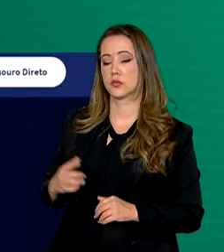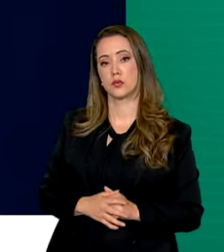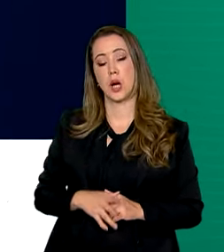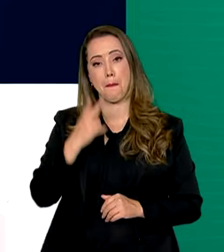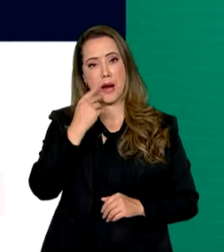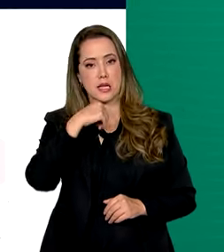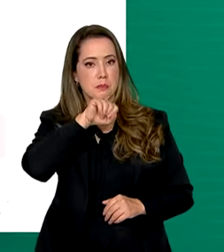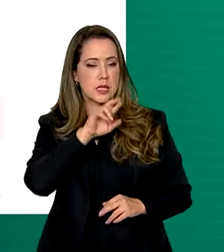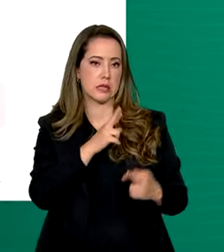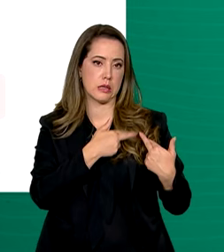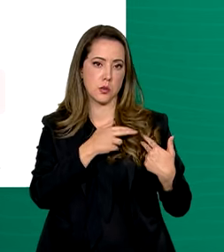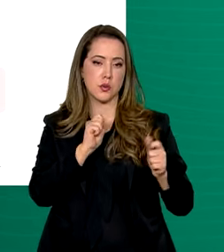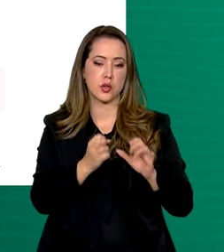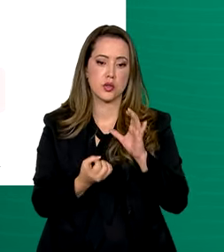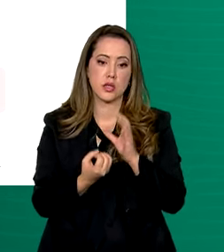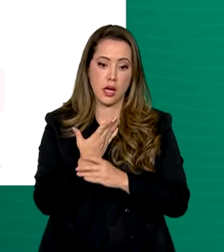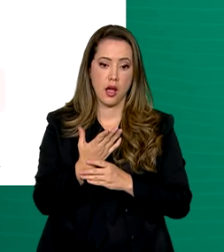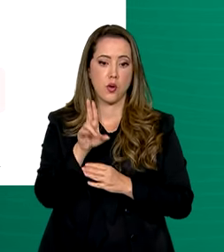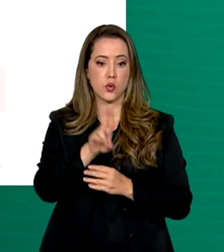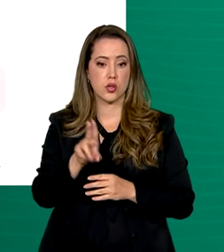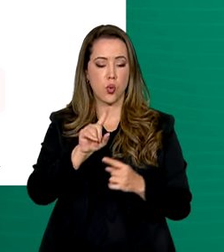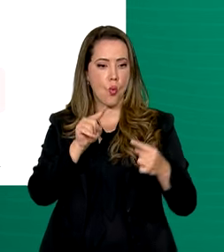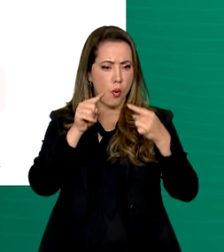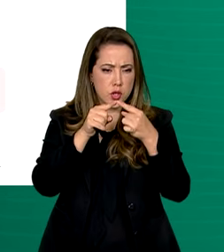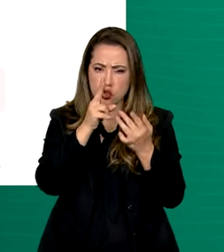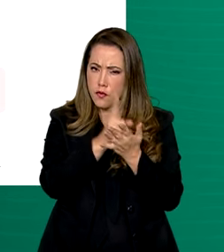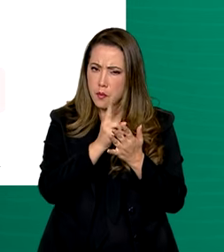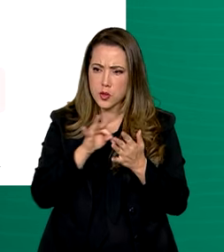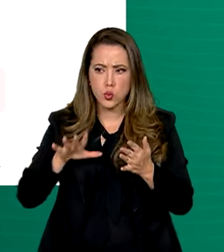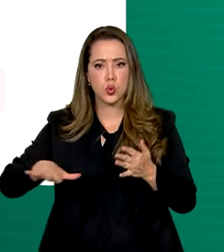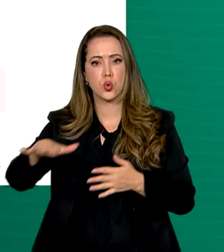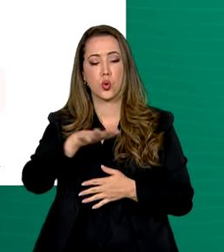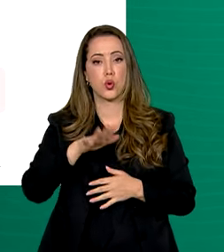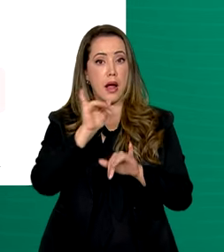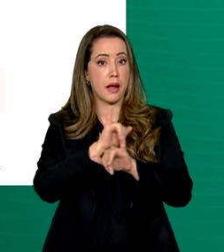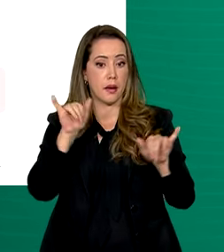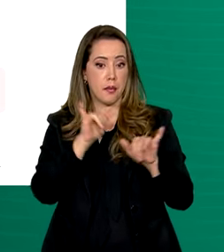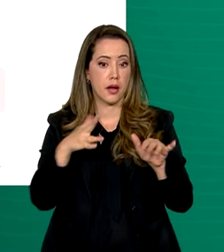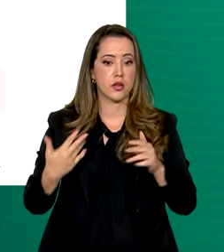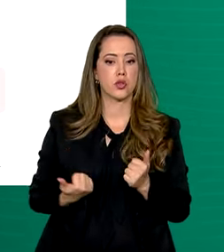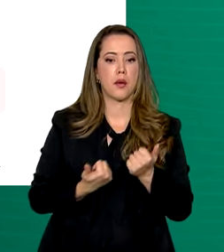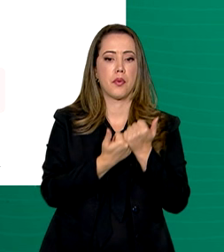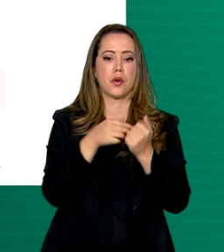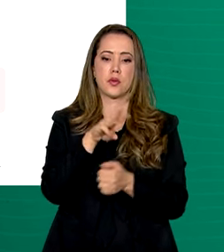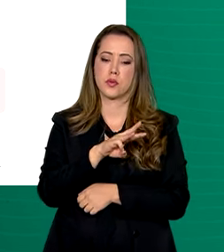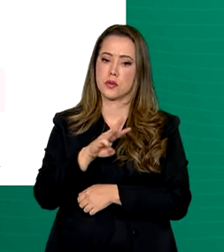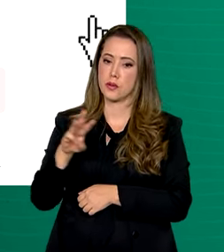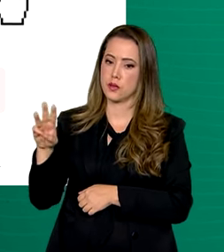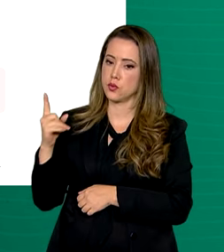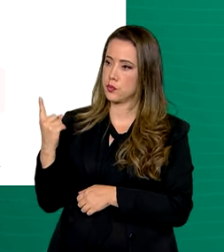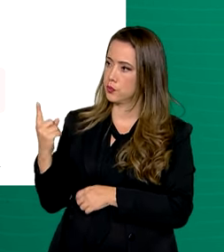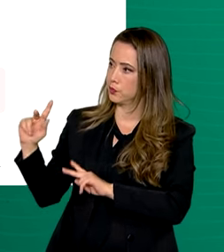pais e responsáveis podem criar, a partir de um objetivo definido, uma campanha colaborativa no site do Tesouro